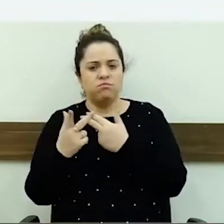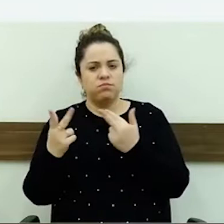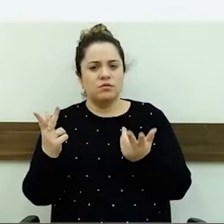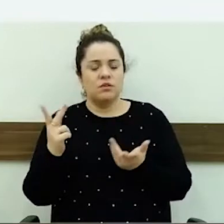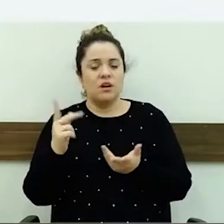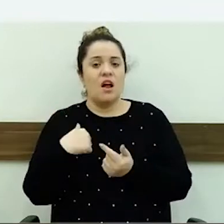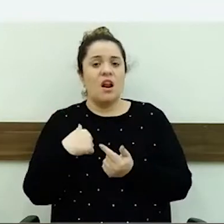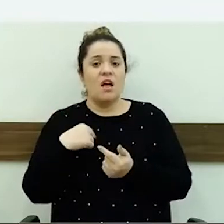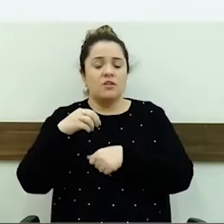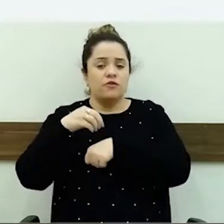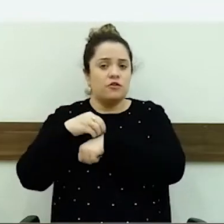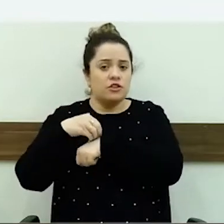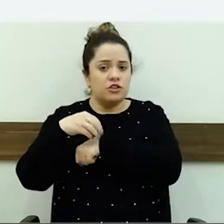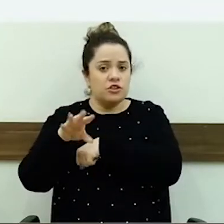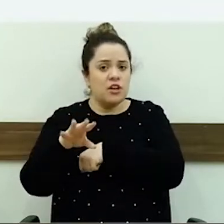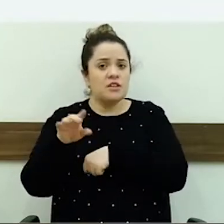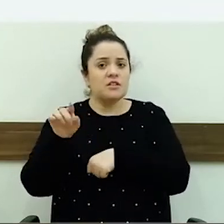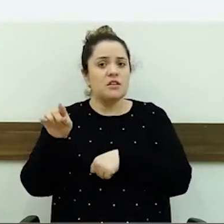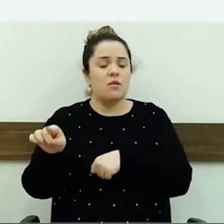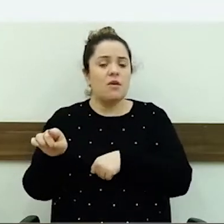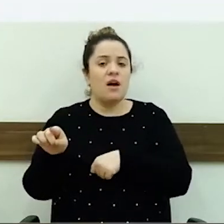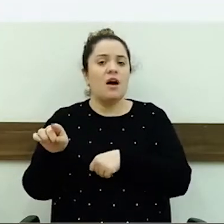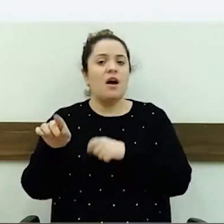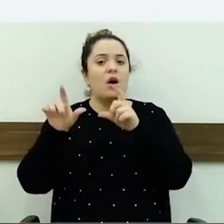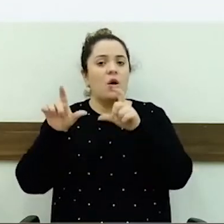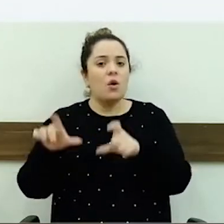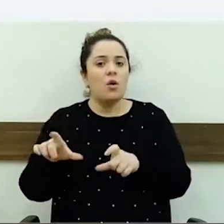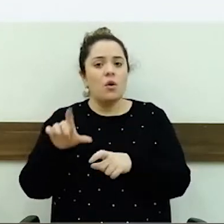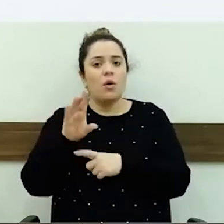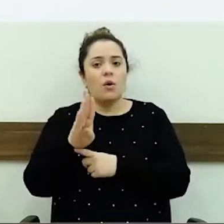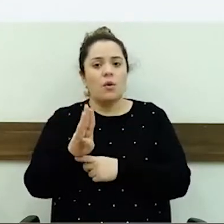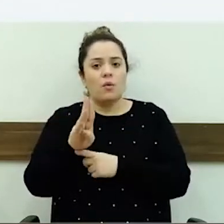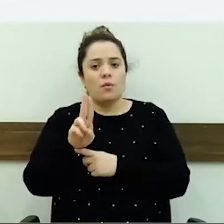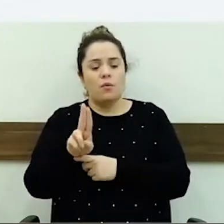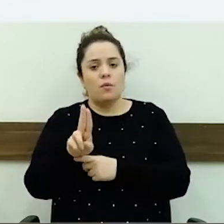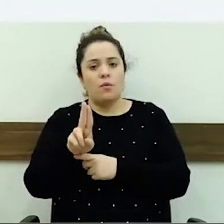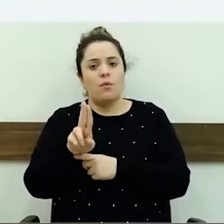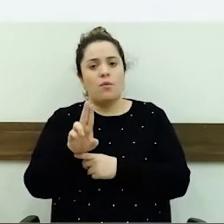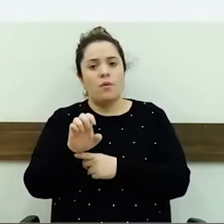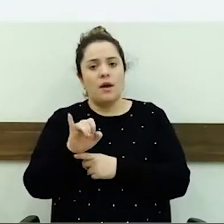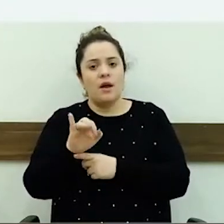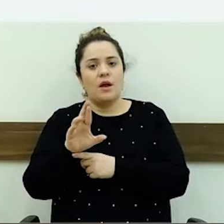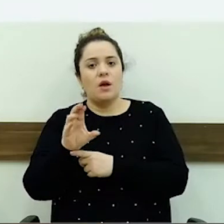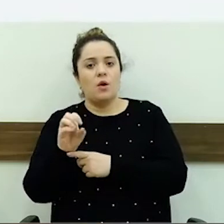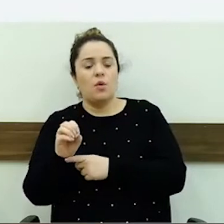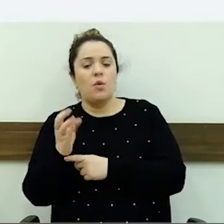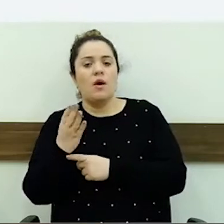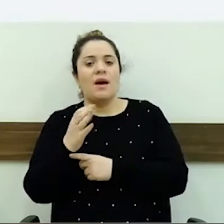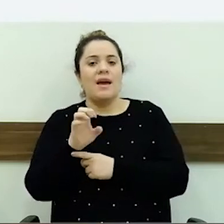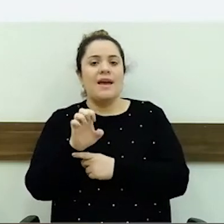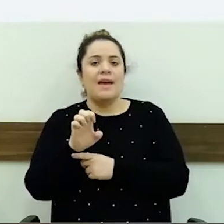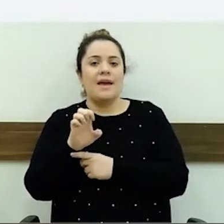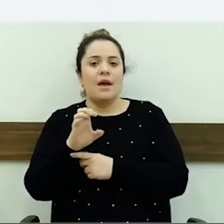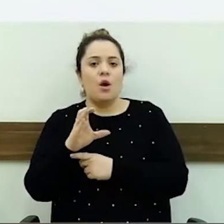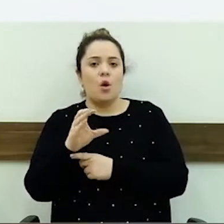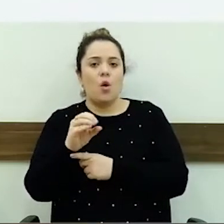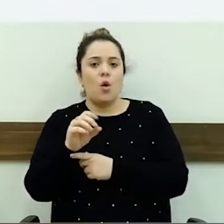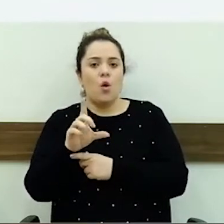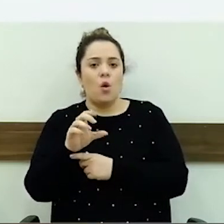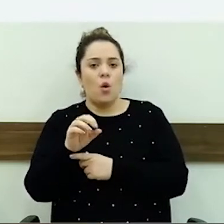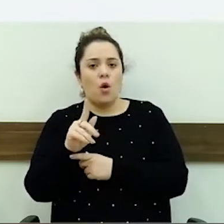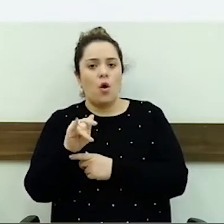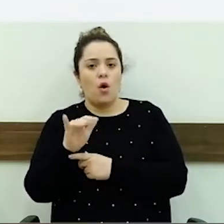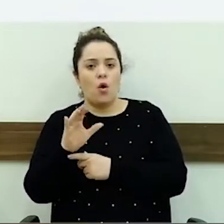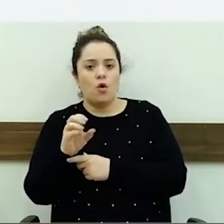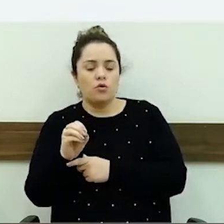instalar naquele local um bueiro ecológico, alguma coisa relacionada a esse